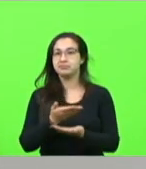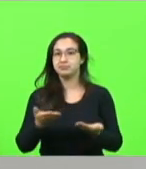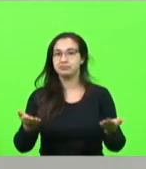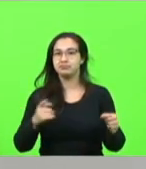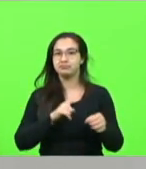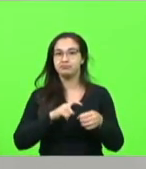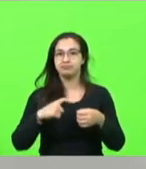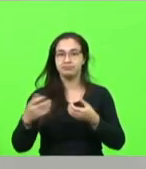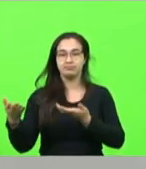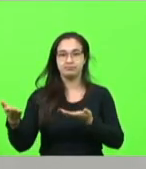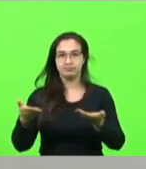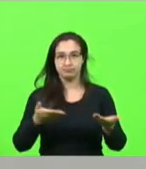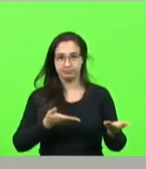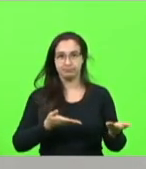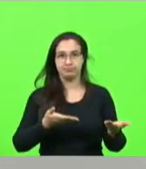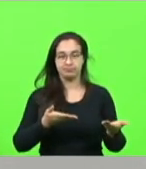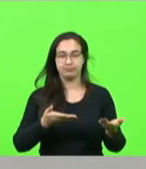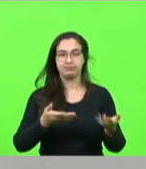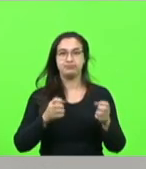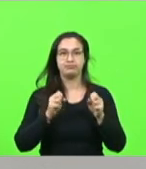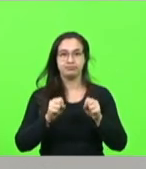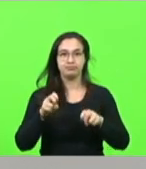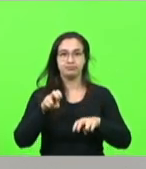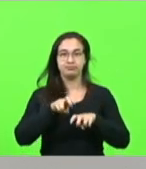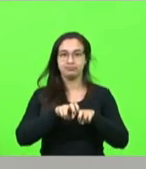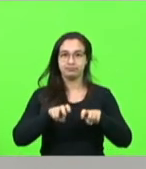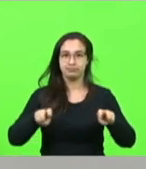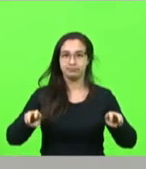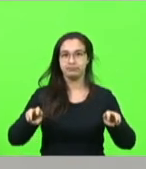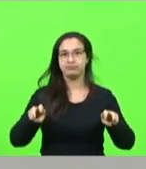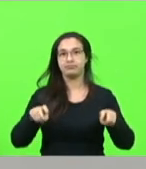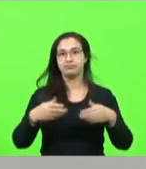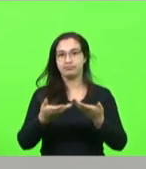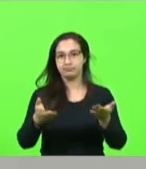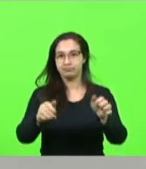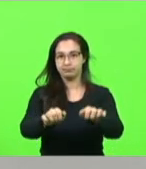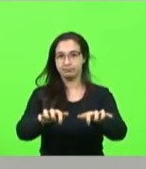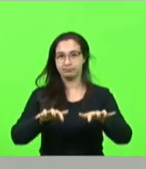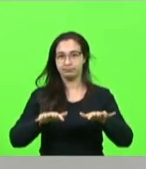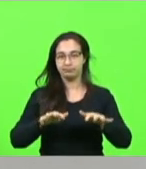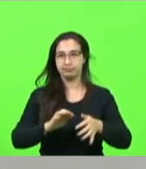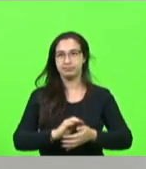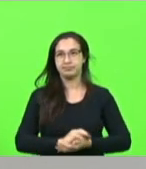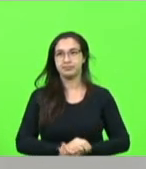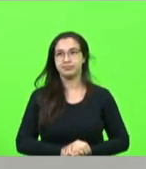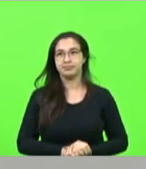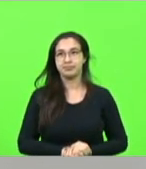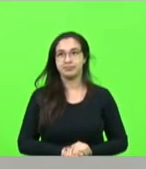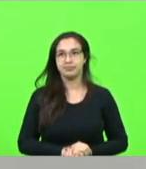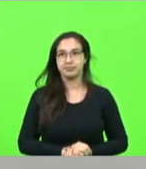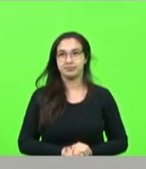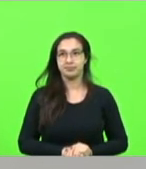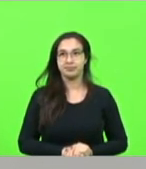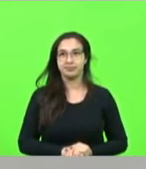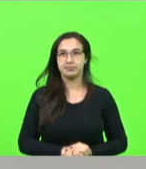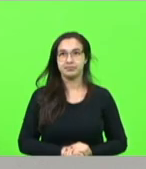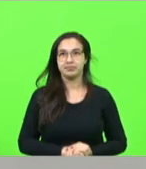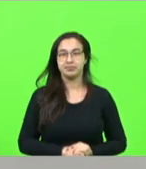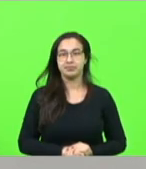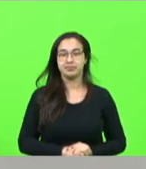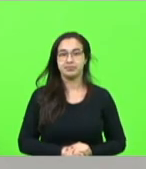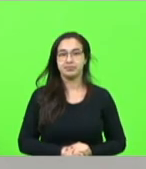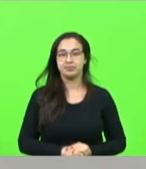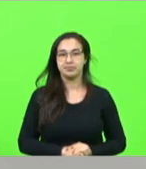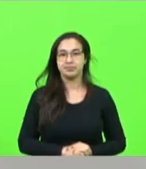convidados que vieram possam tomar o assento dos deputados que não estão aqui presentes no parlamento, aliás, no